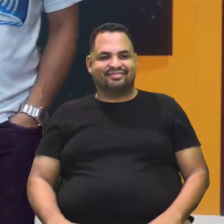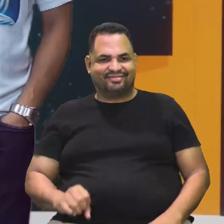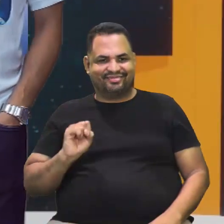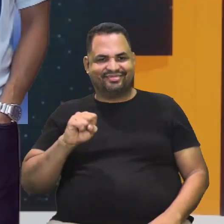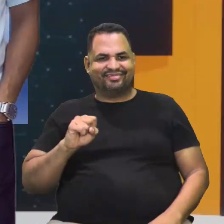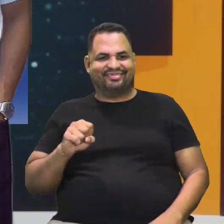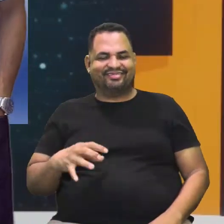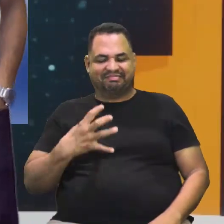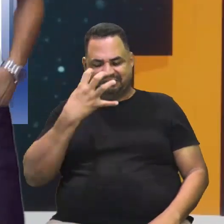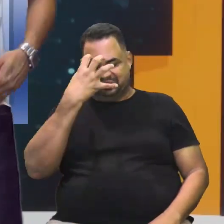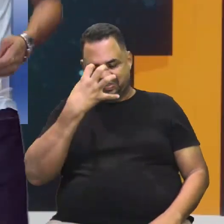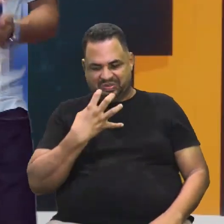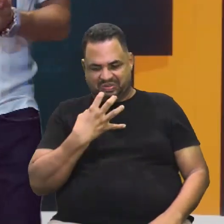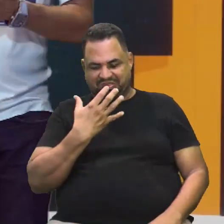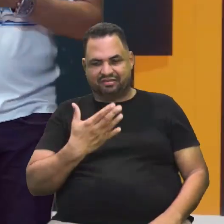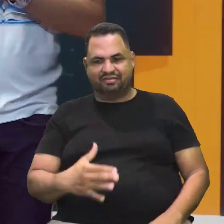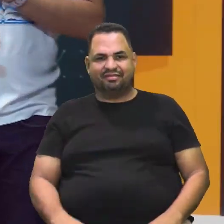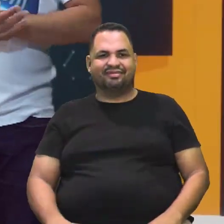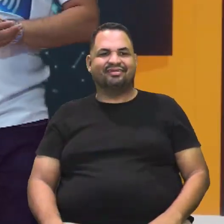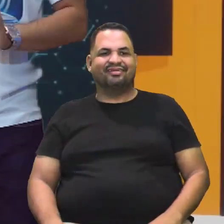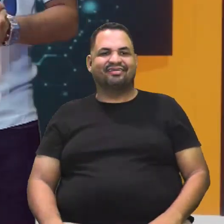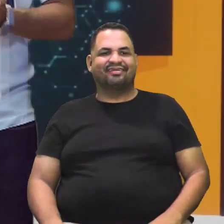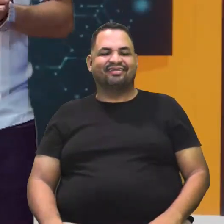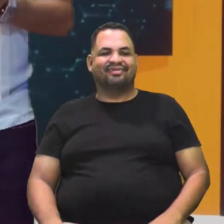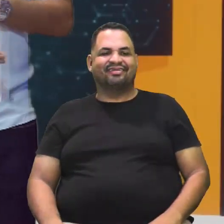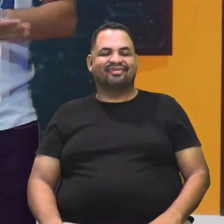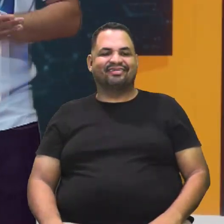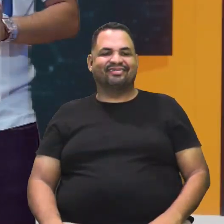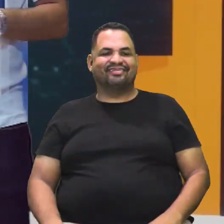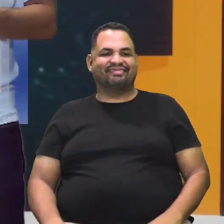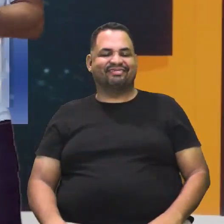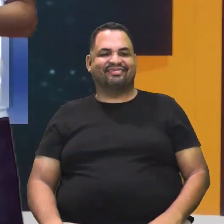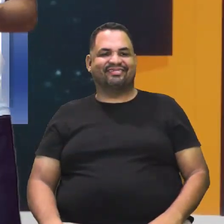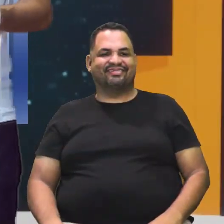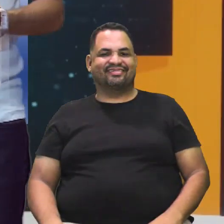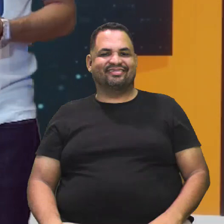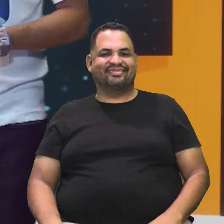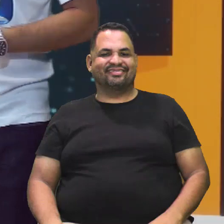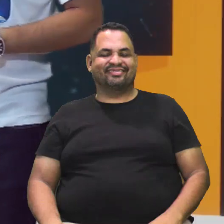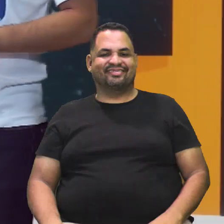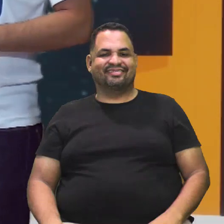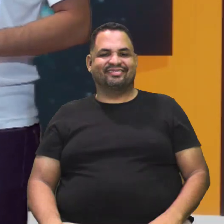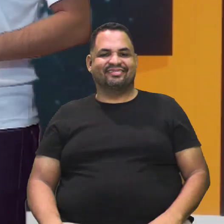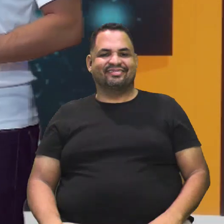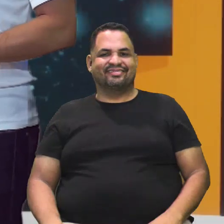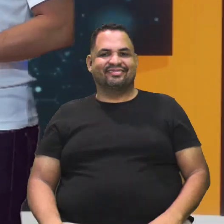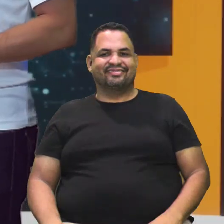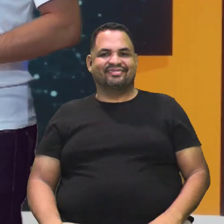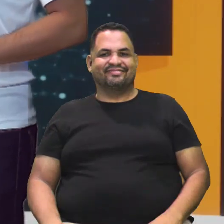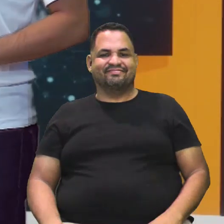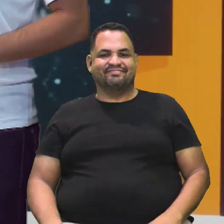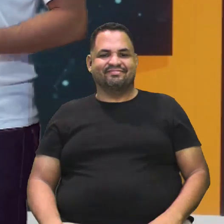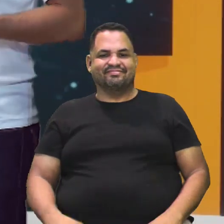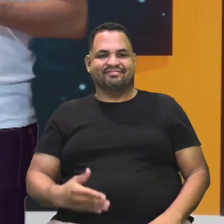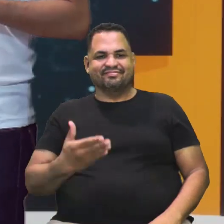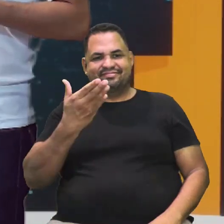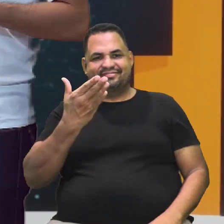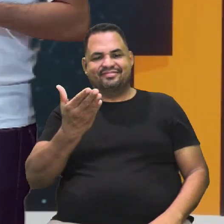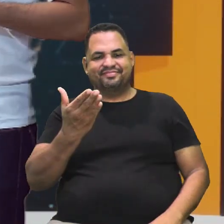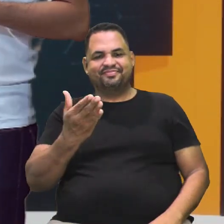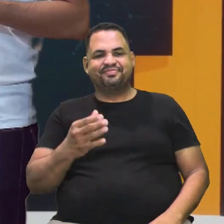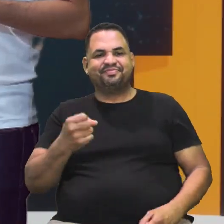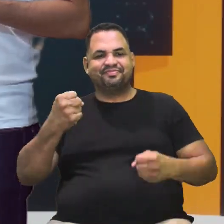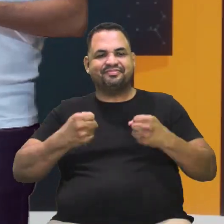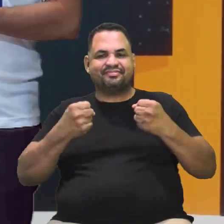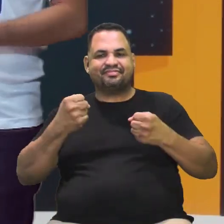Ica. Ai, você está complicando. Não é verdade. Eu estou de boa. Então, é quando fica brava? É. Então, Mas se